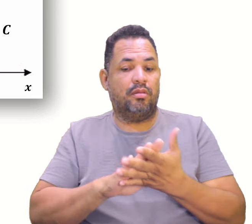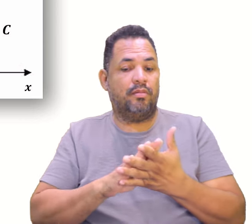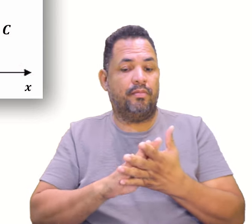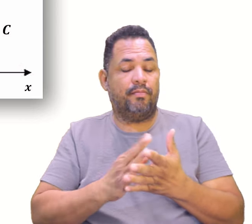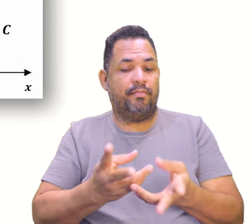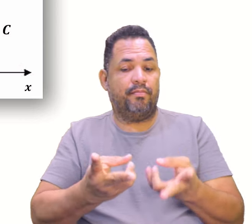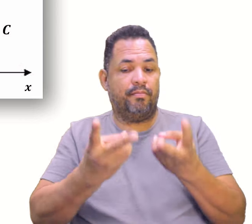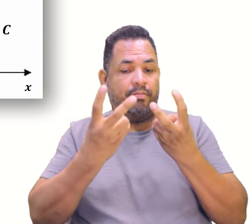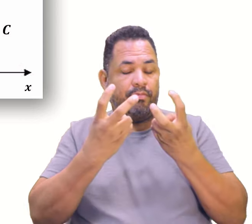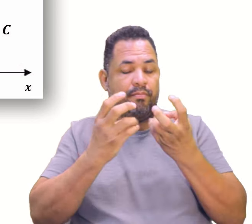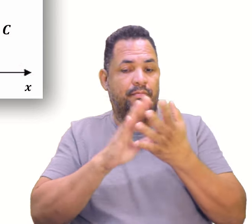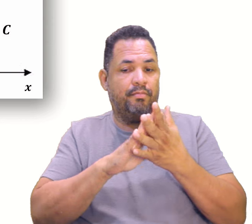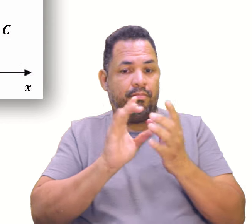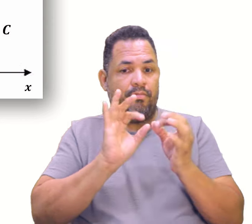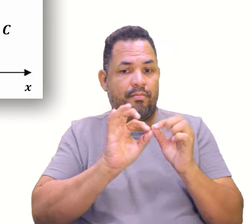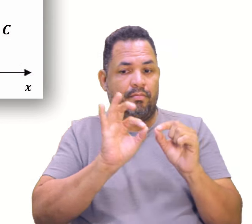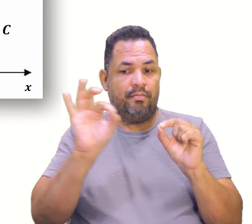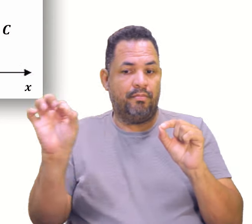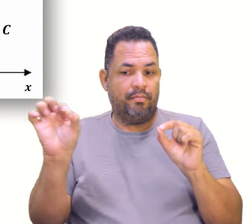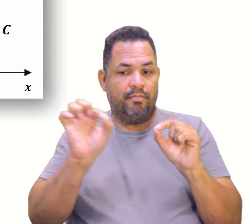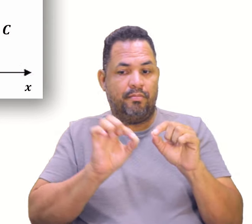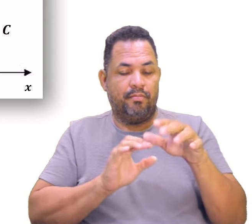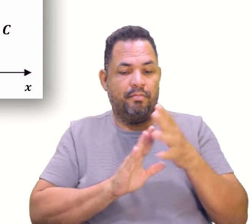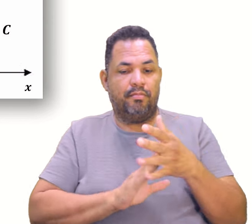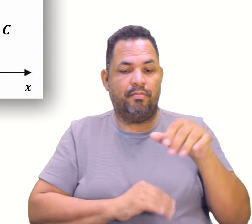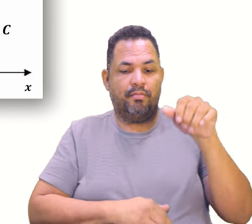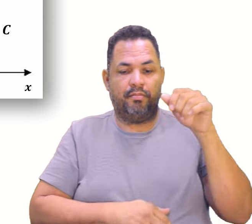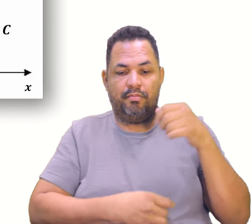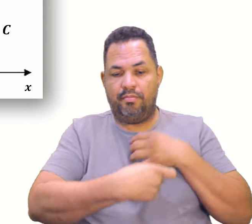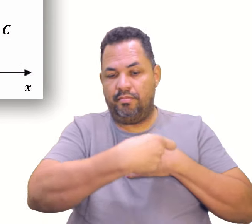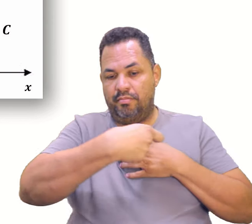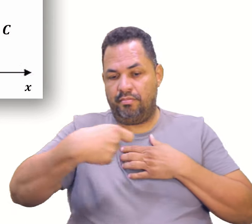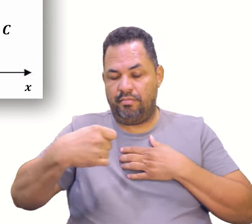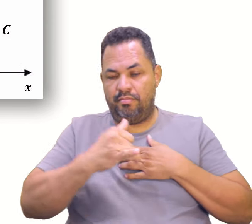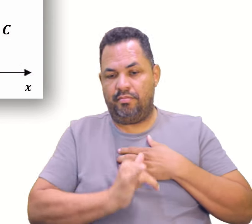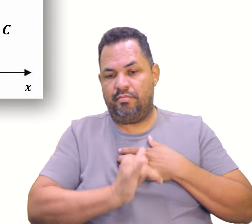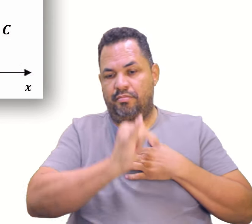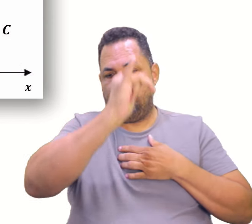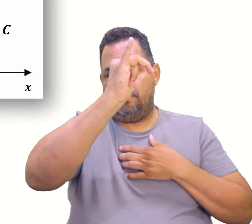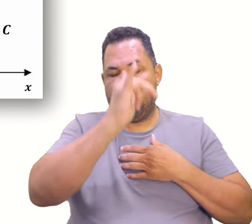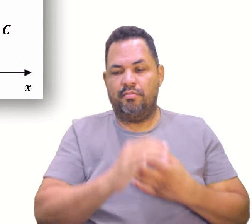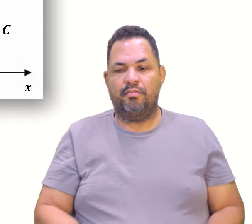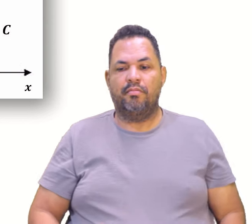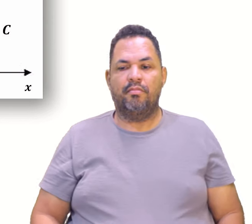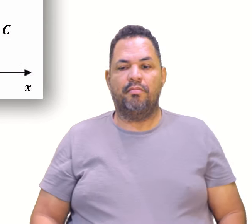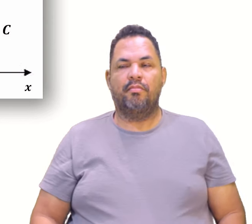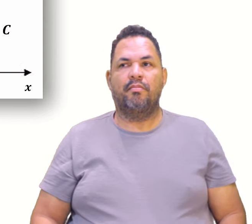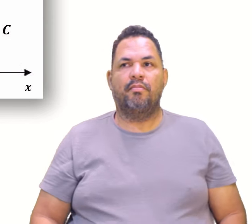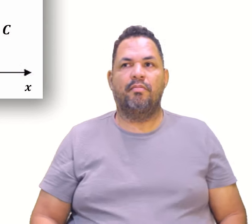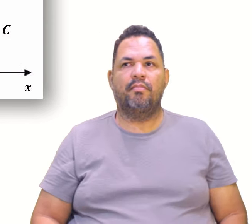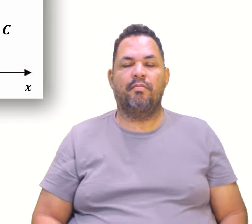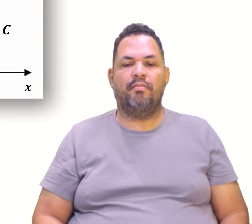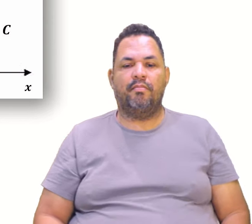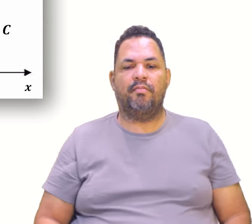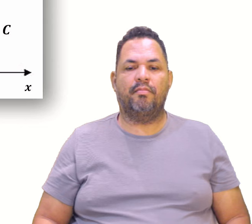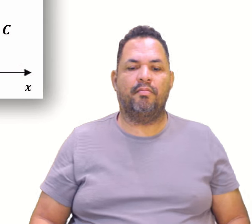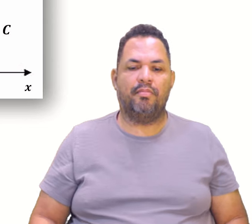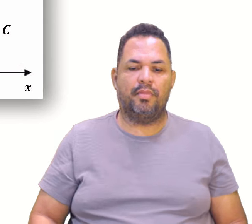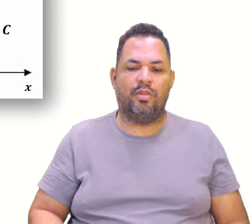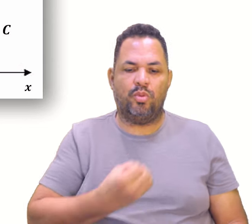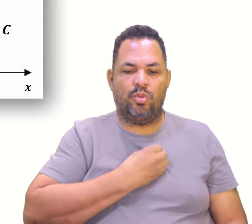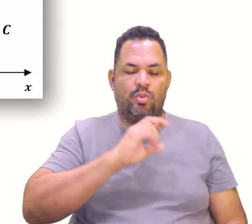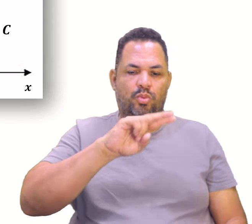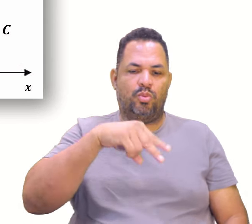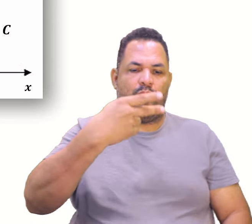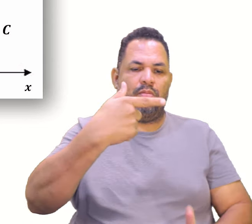distâncias já, no eixo X e no eixo Y, e aplicar o teorema de Pitágoras. D ao quadrado é igual ao número que eu tenho ao